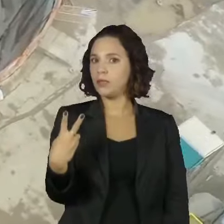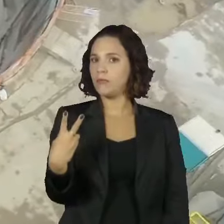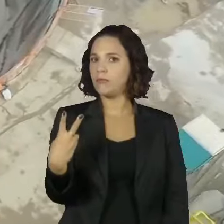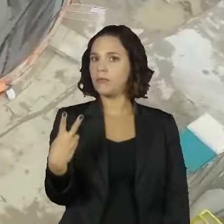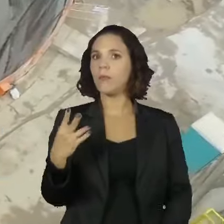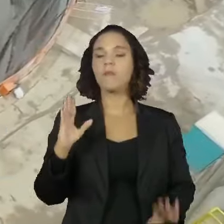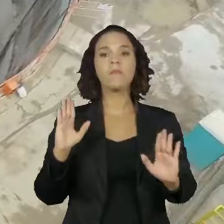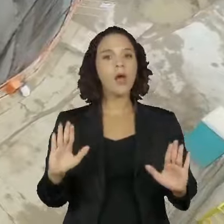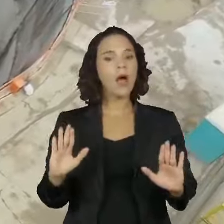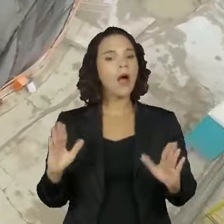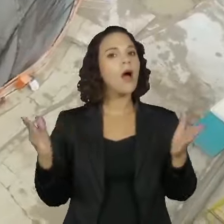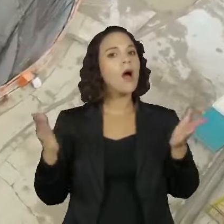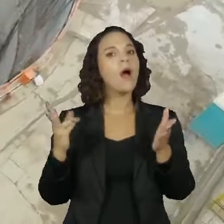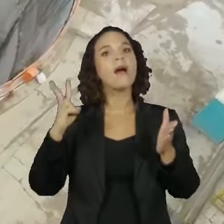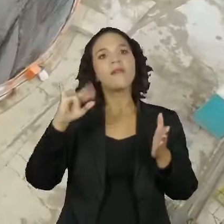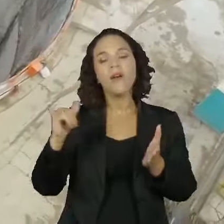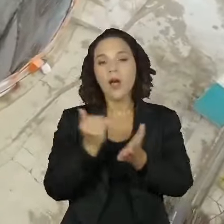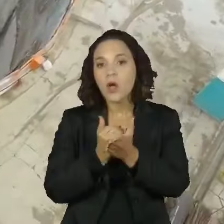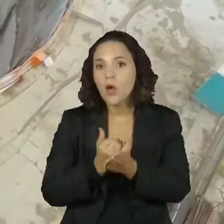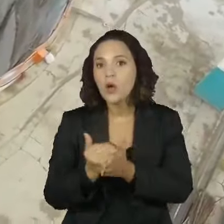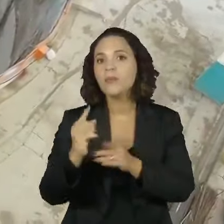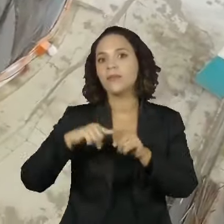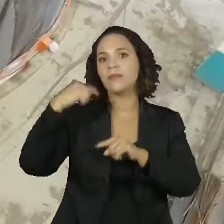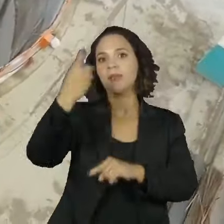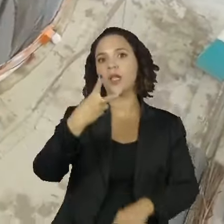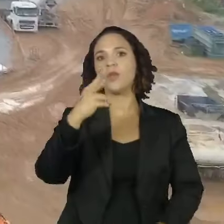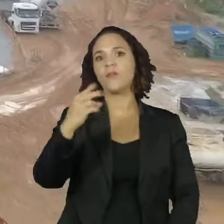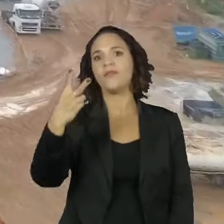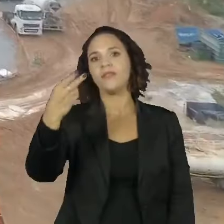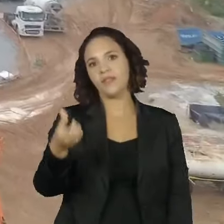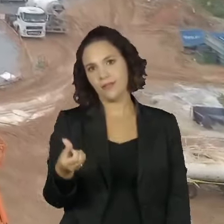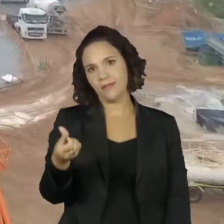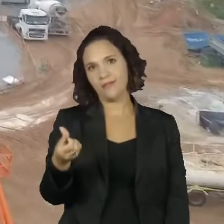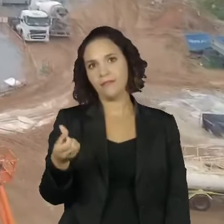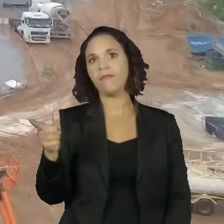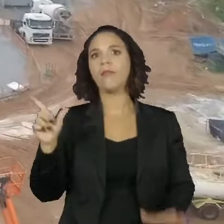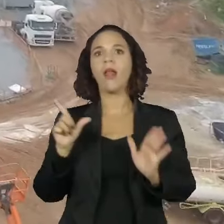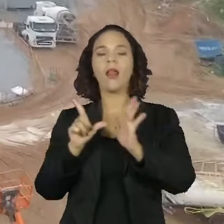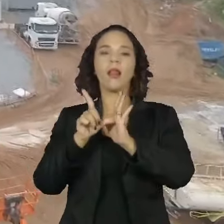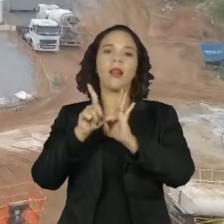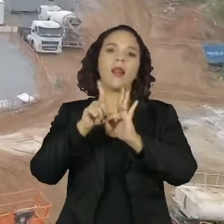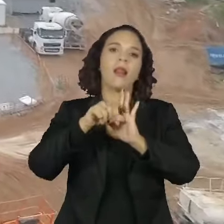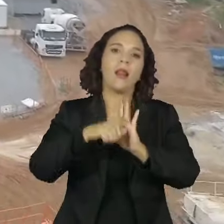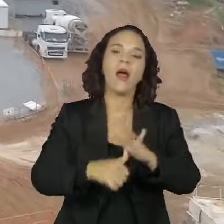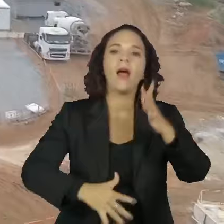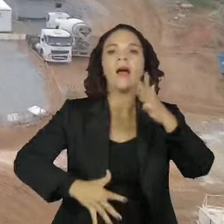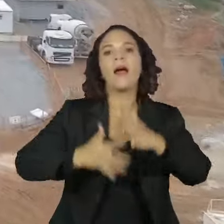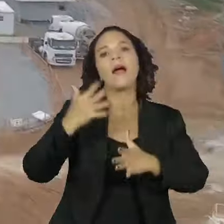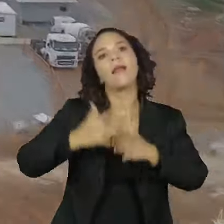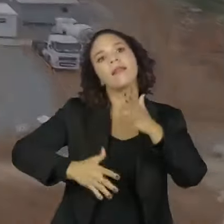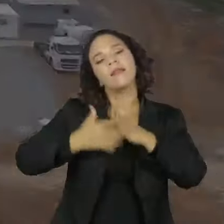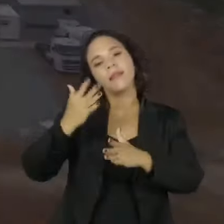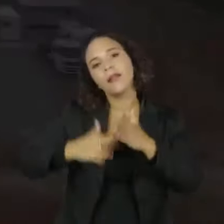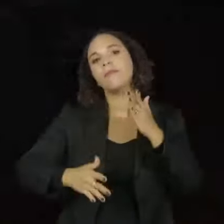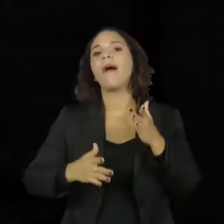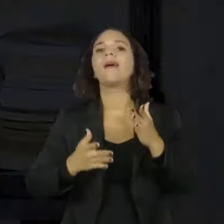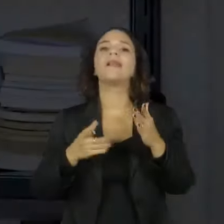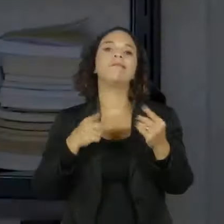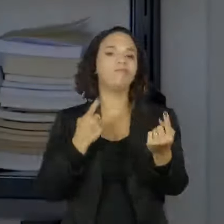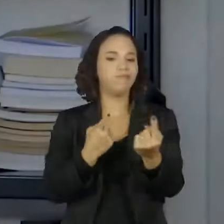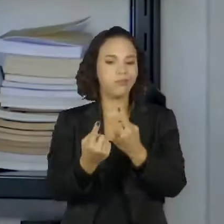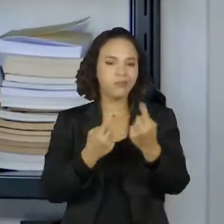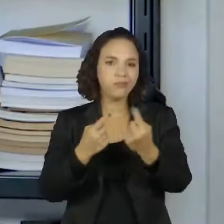previsão é de que ela comece a operar em 2026. Atrasos que atrapalham o crescimento da malha metroviária da cidade.